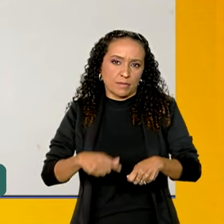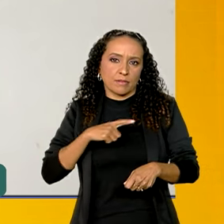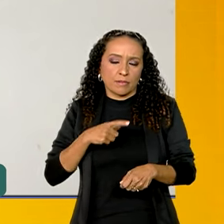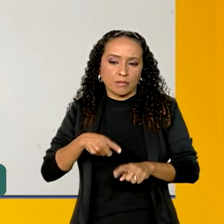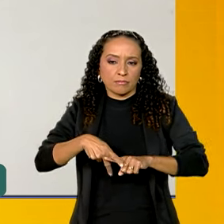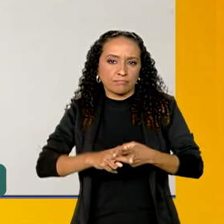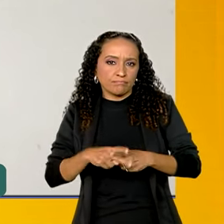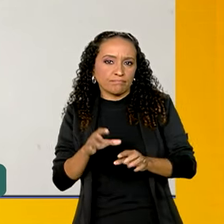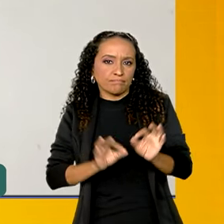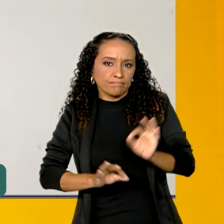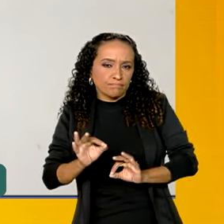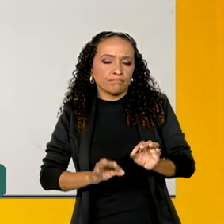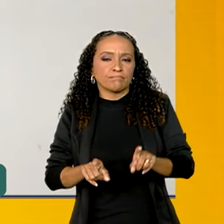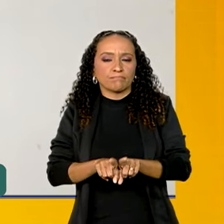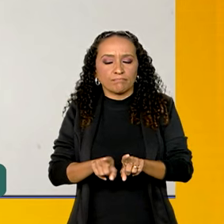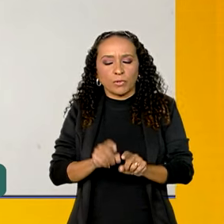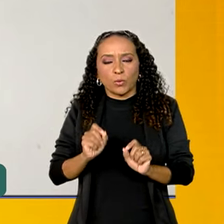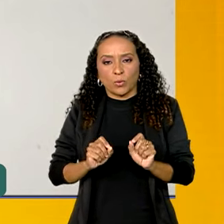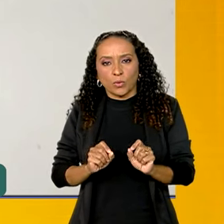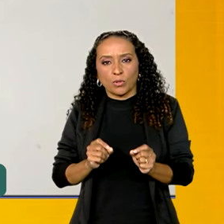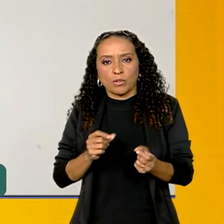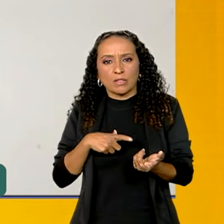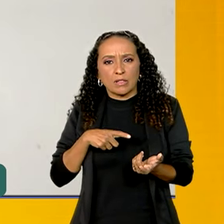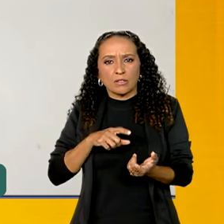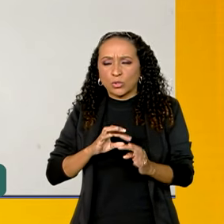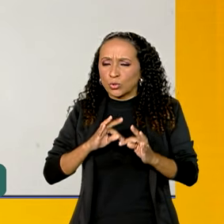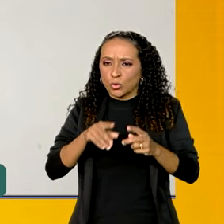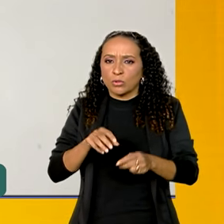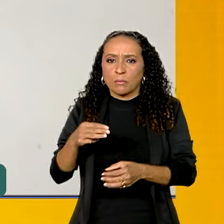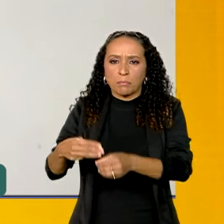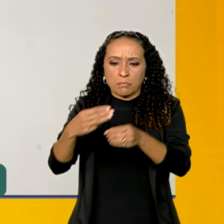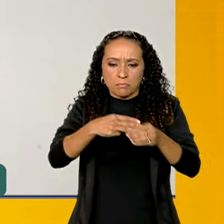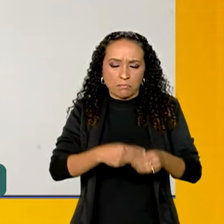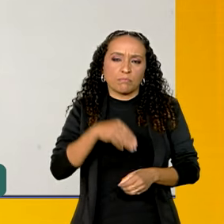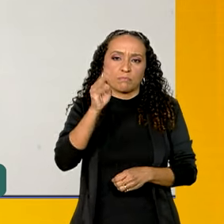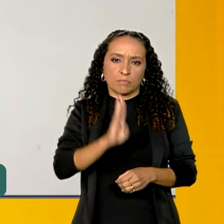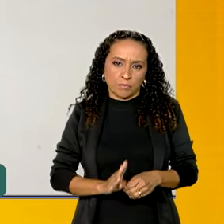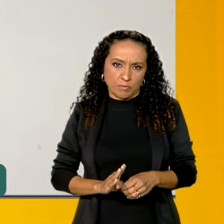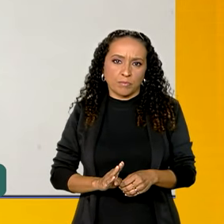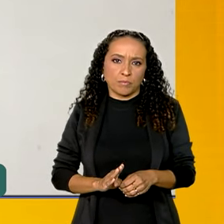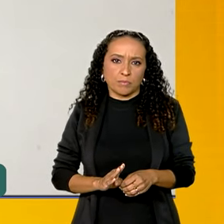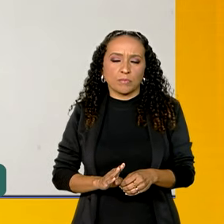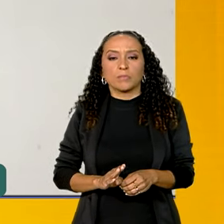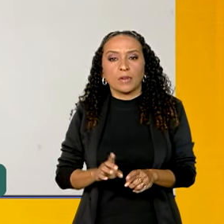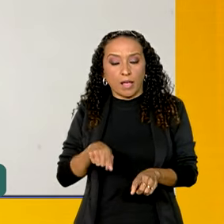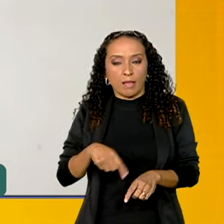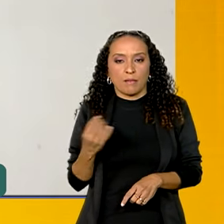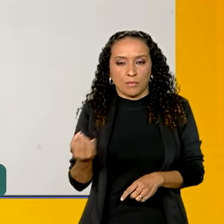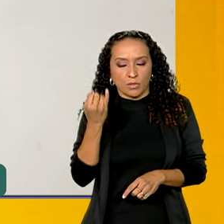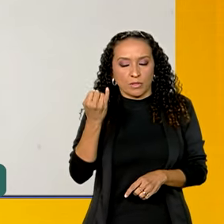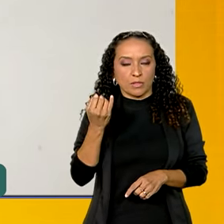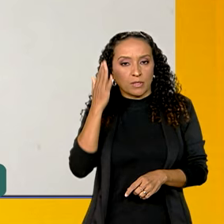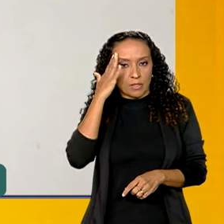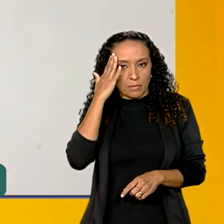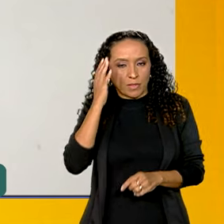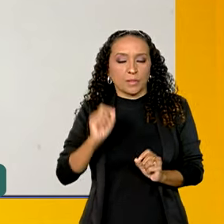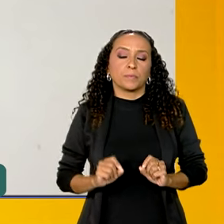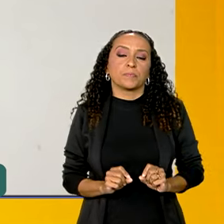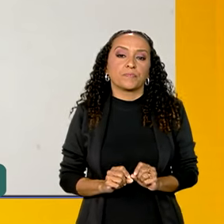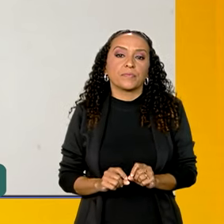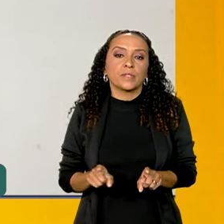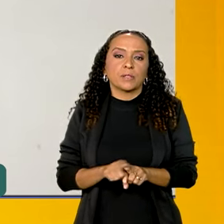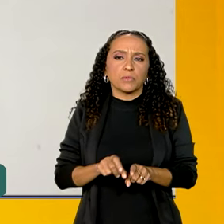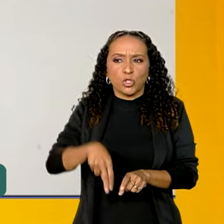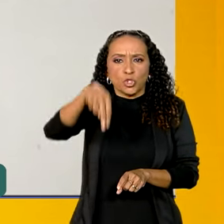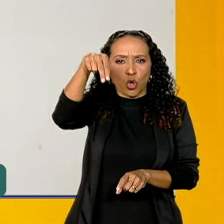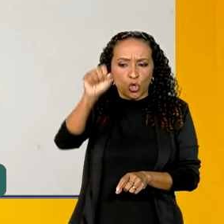renegociações acontecendo em todos os municípios do Brasil, então esse é dado aqui muito importante, de